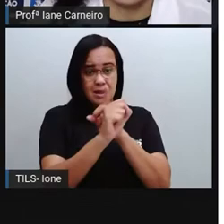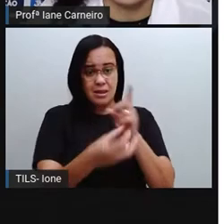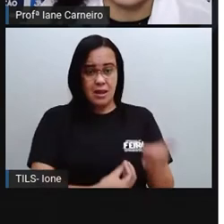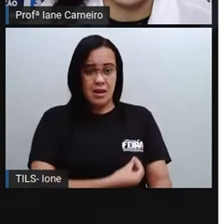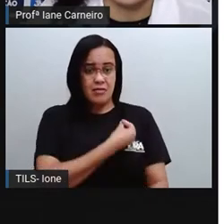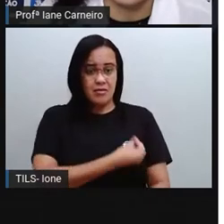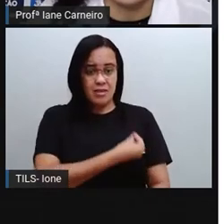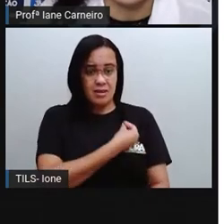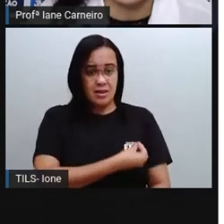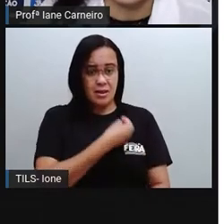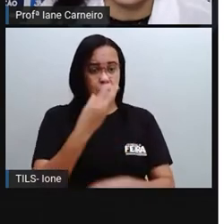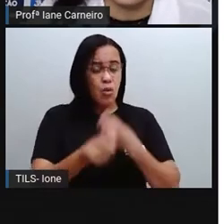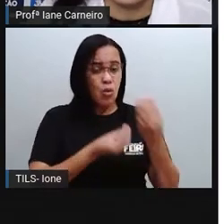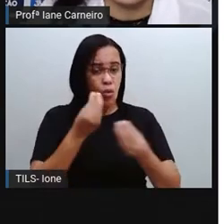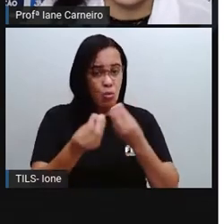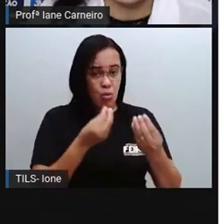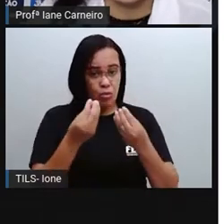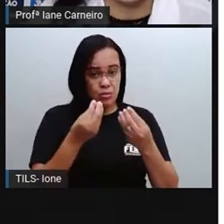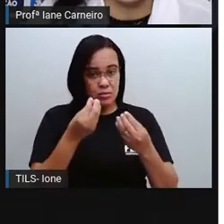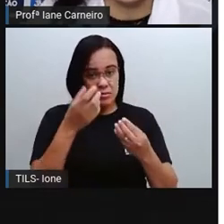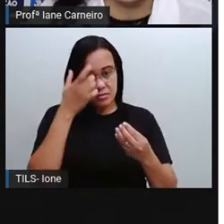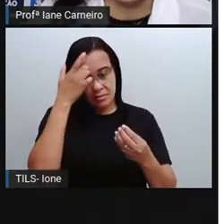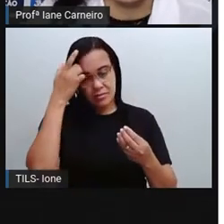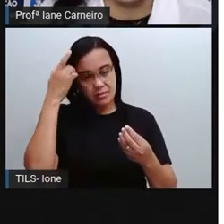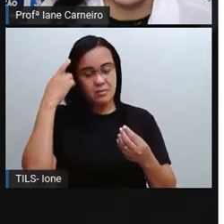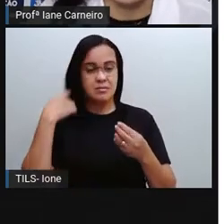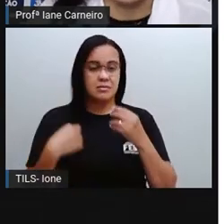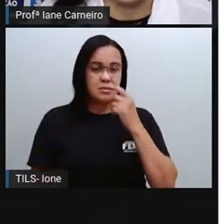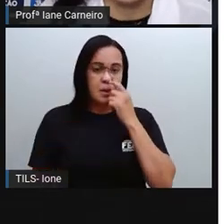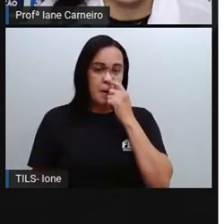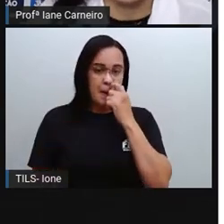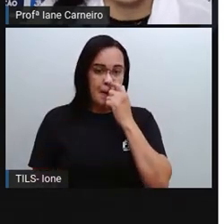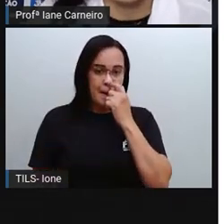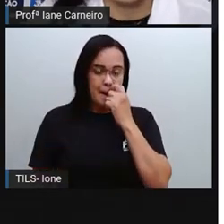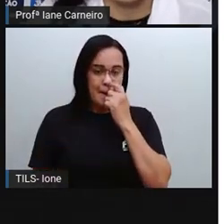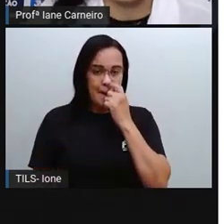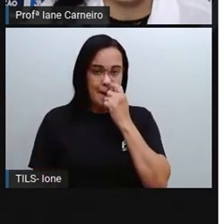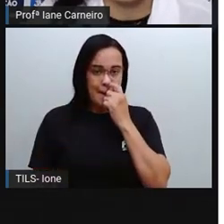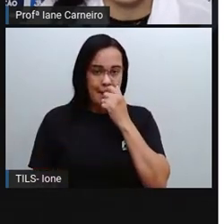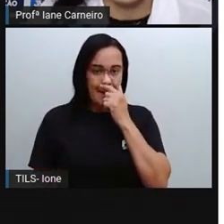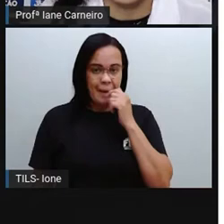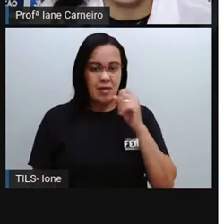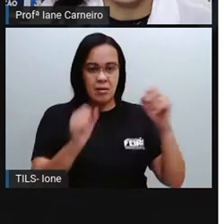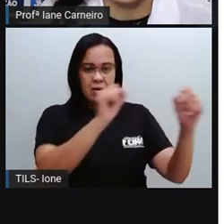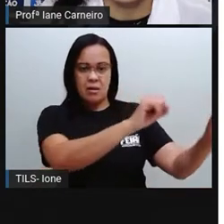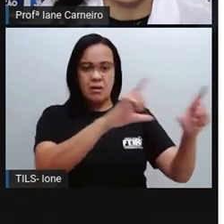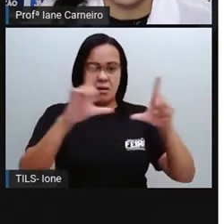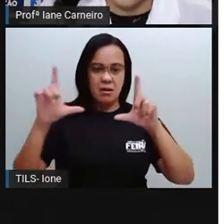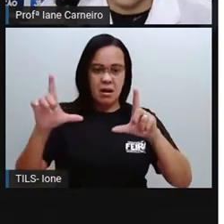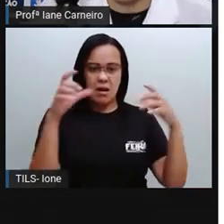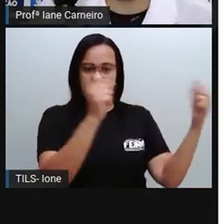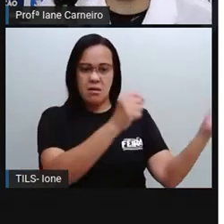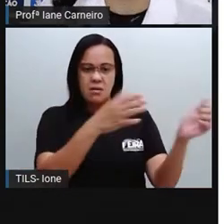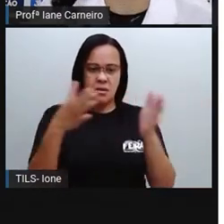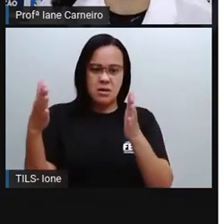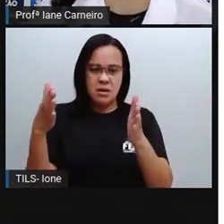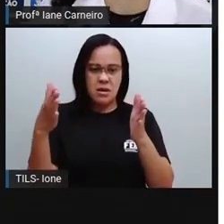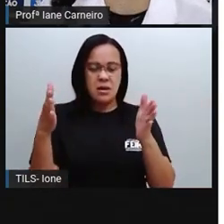aqui o vídeo para ele começar do início, tá joia? Deixa eu voltar aqui, e pronto.